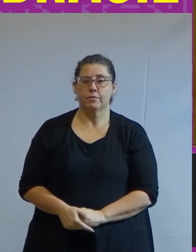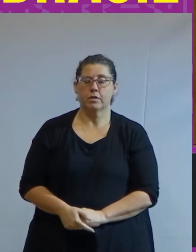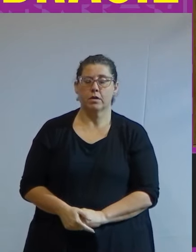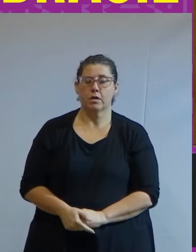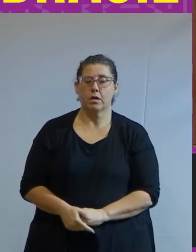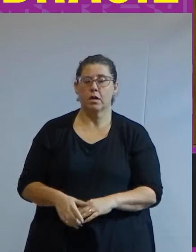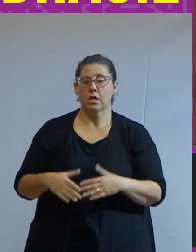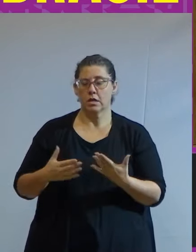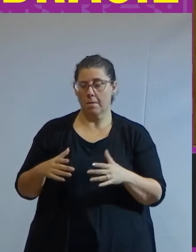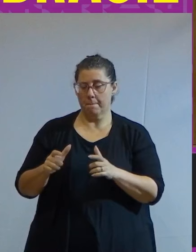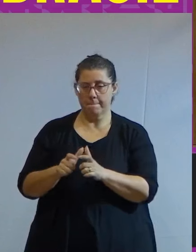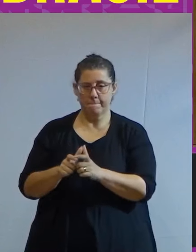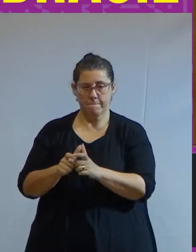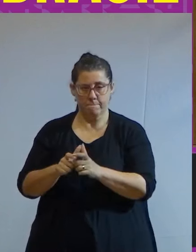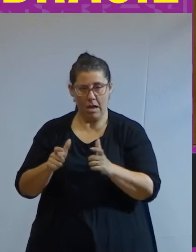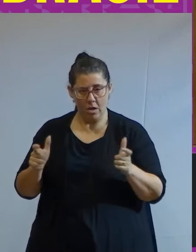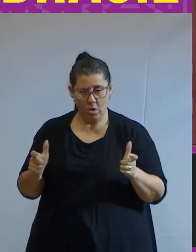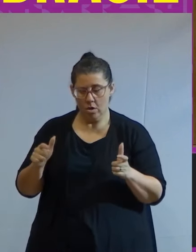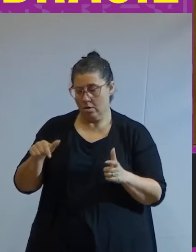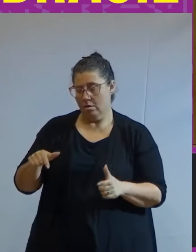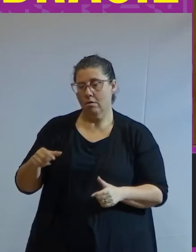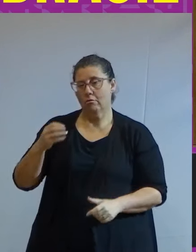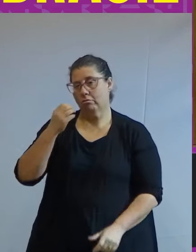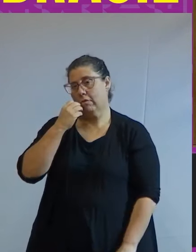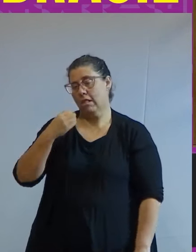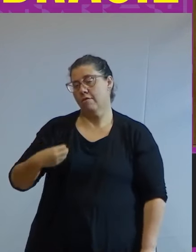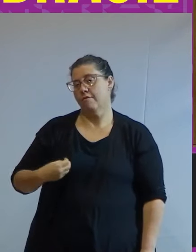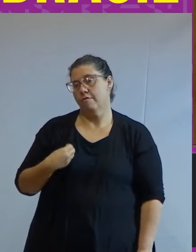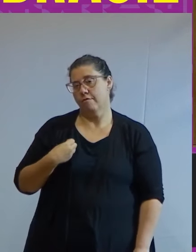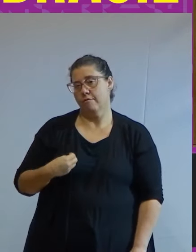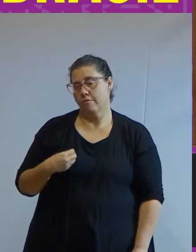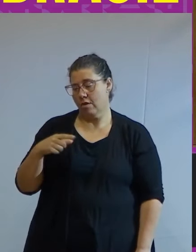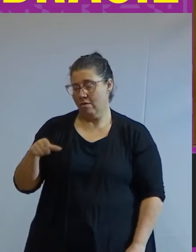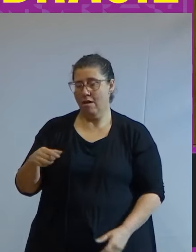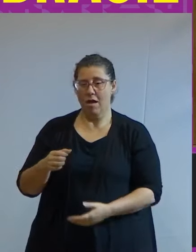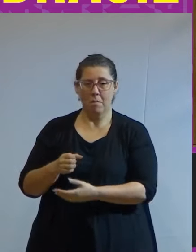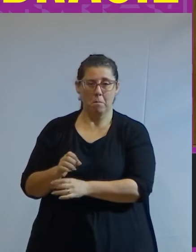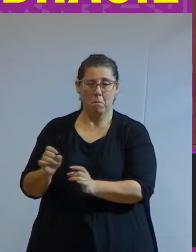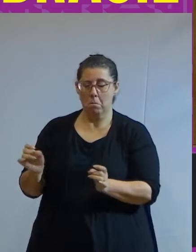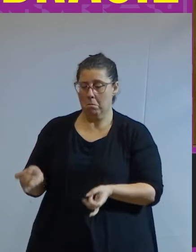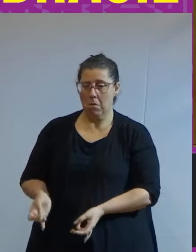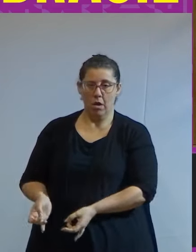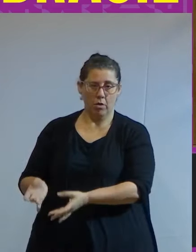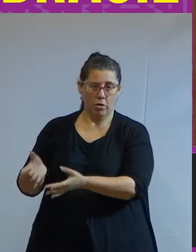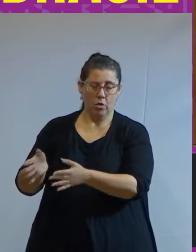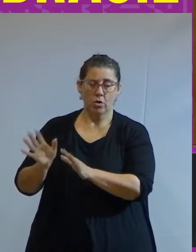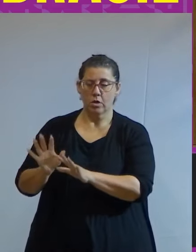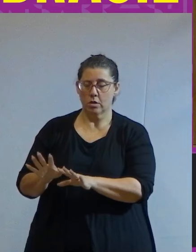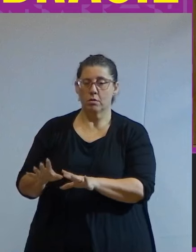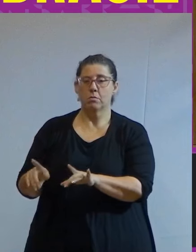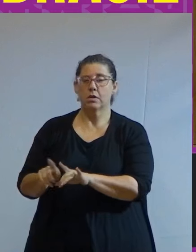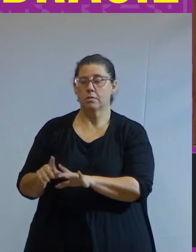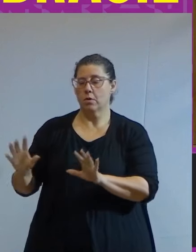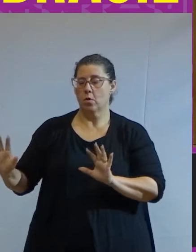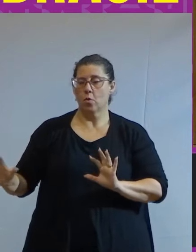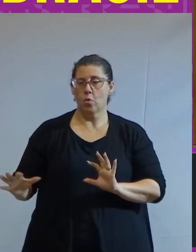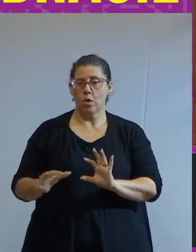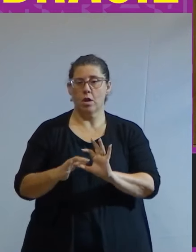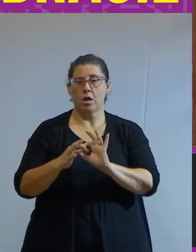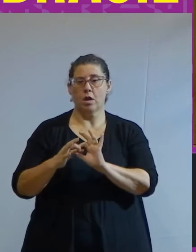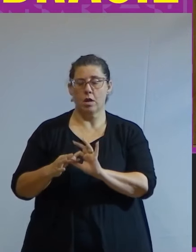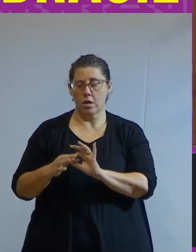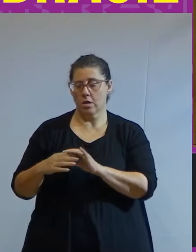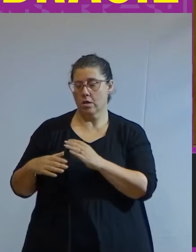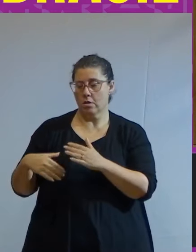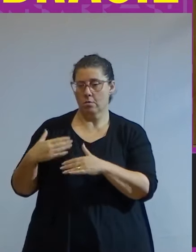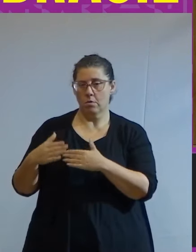uma massa que se vira para sobreviver marginalizada da cidadania mas perfeitamente conectada ao